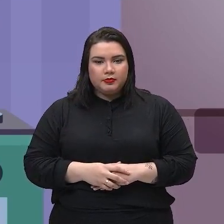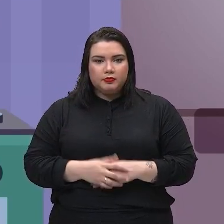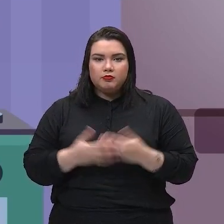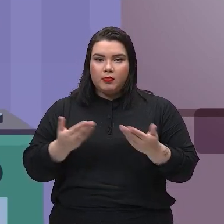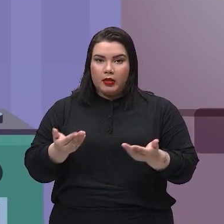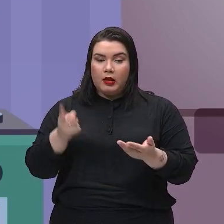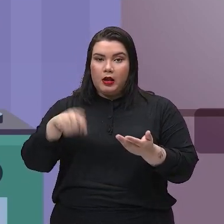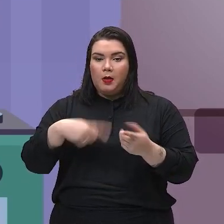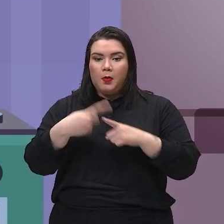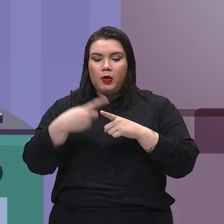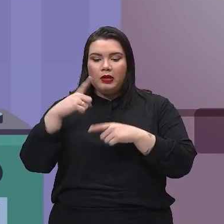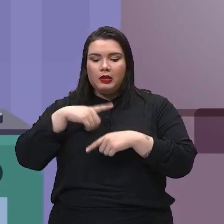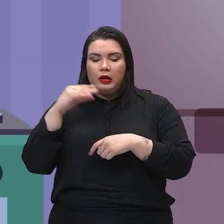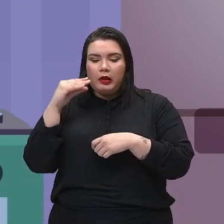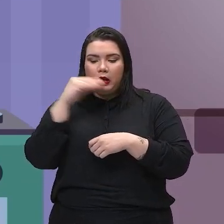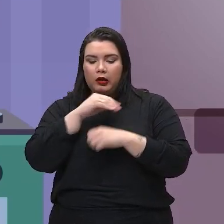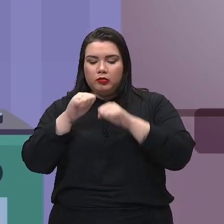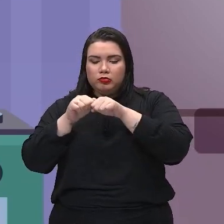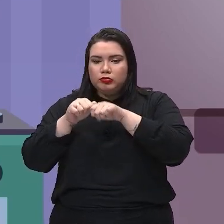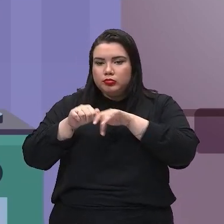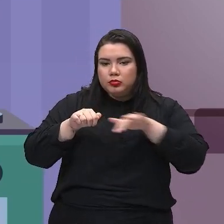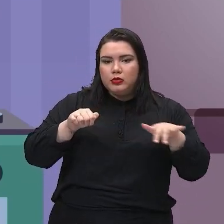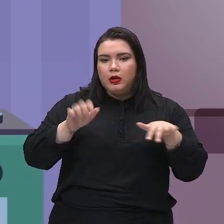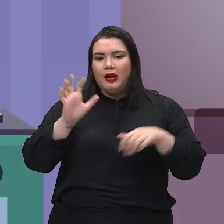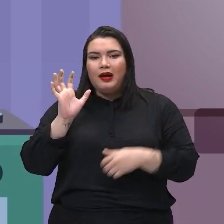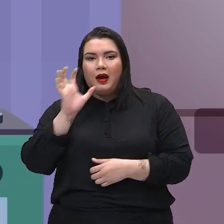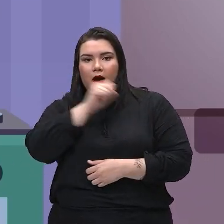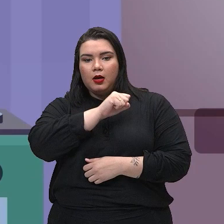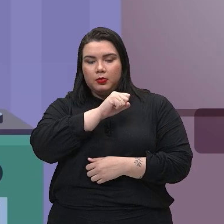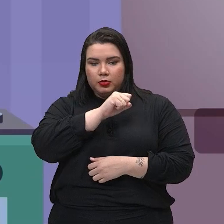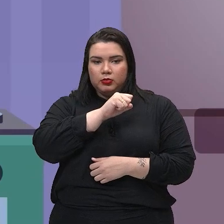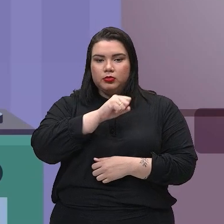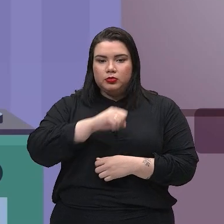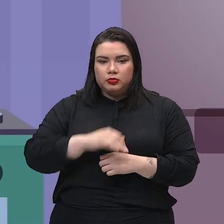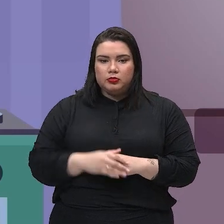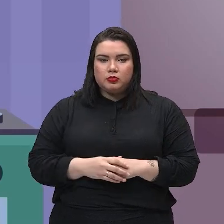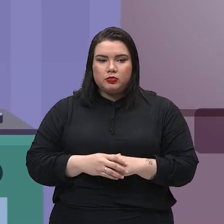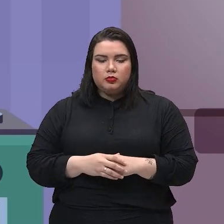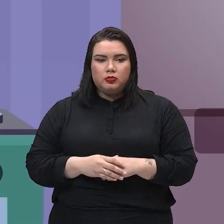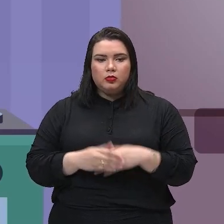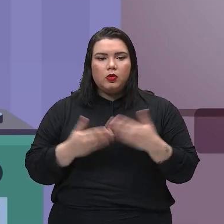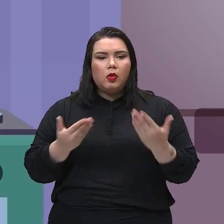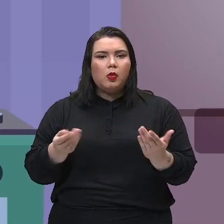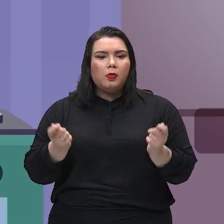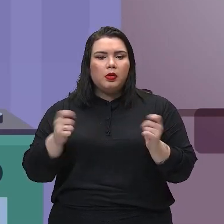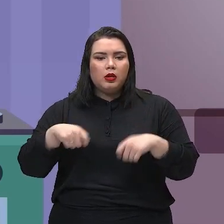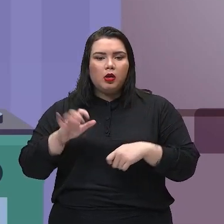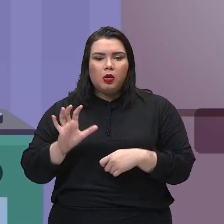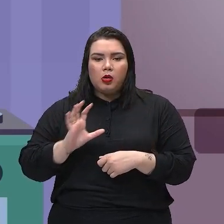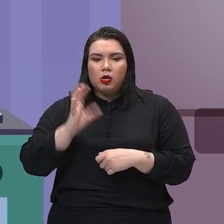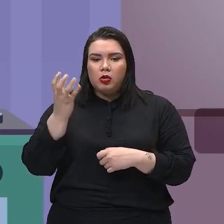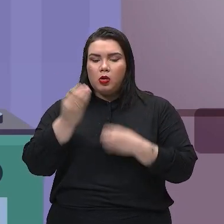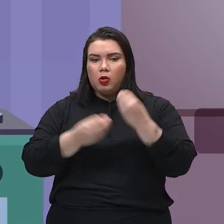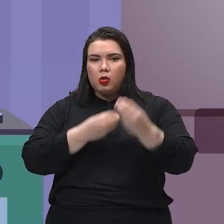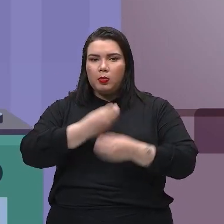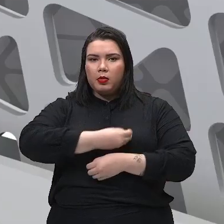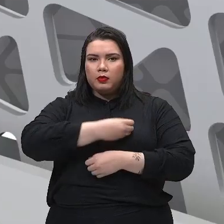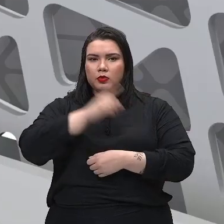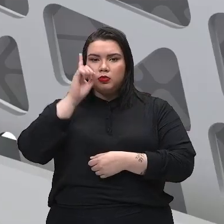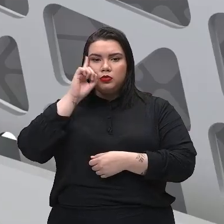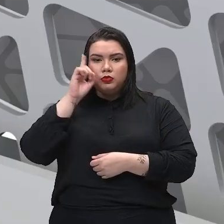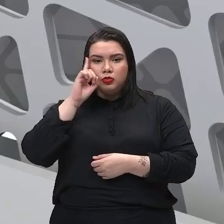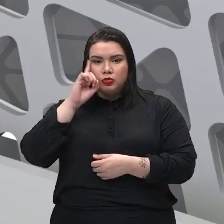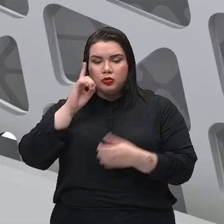ao longo de toda a barra, até que ele se queime. Que momentos desses poderiam acontecer no nosso dia a dia,